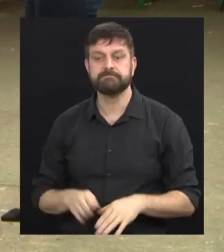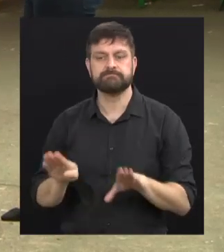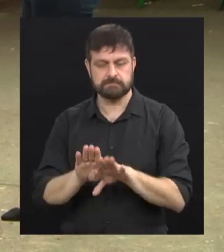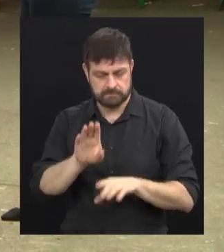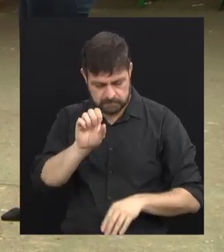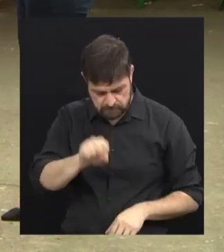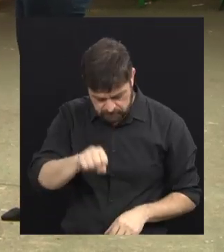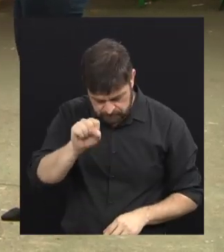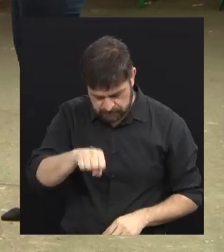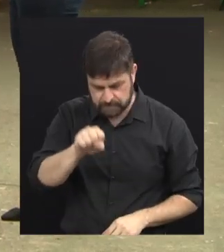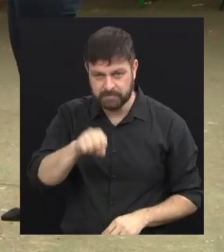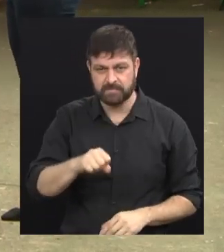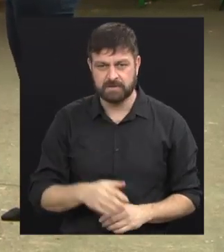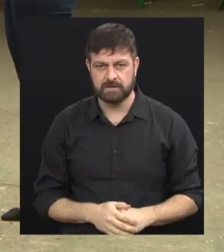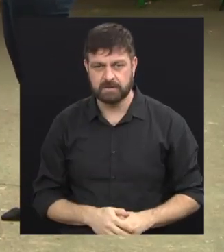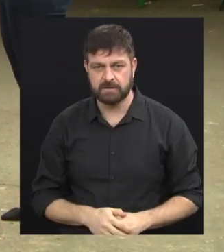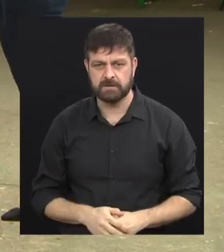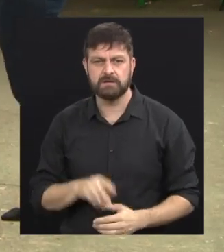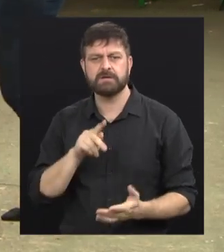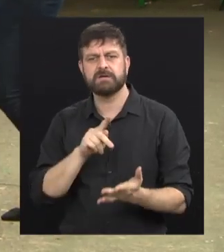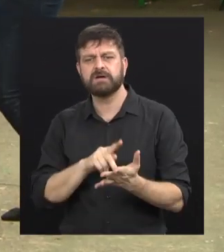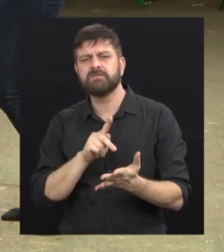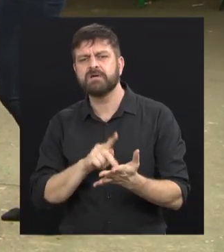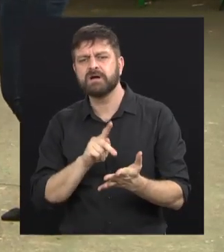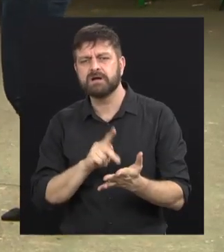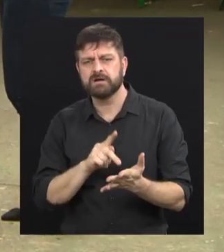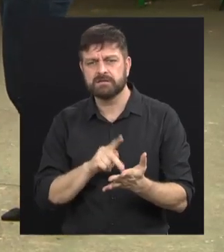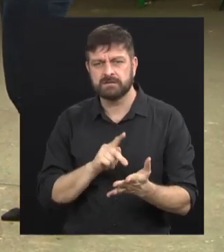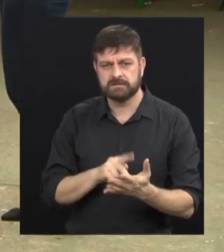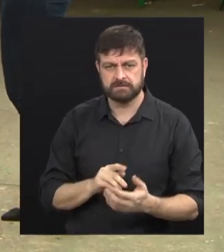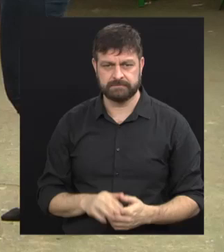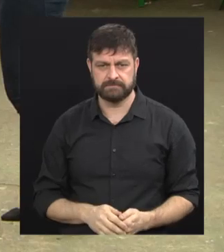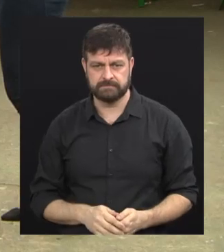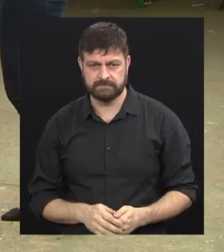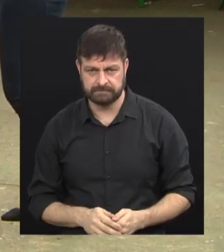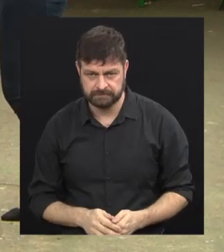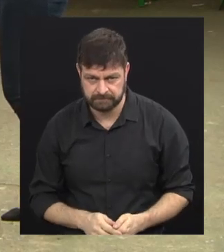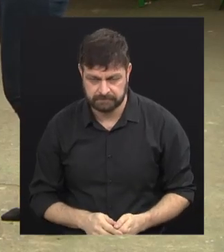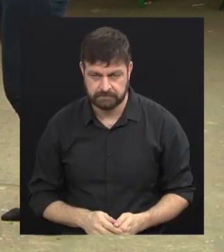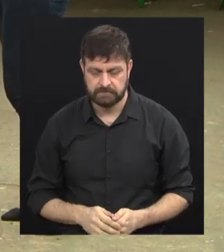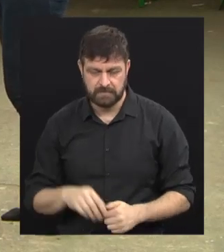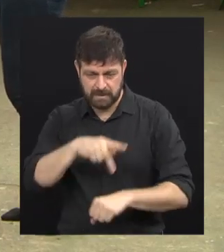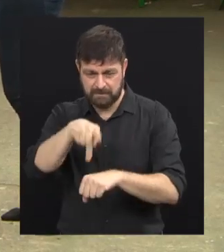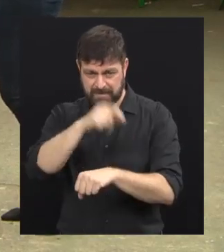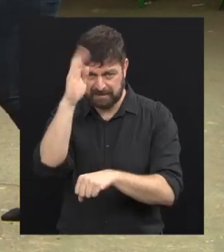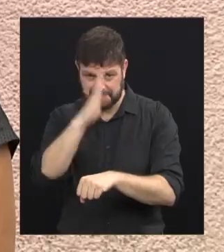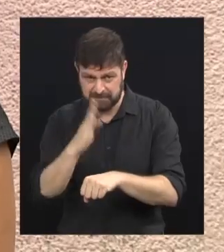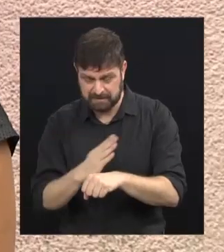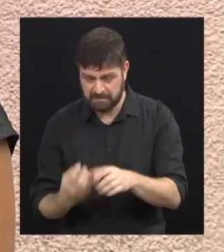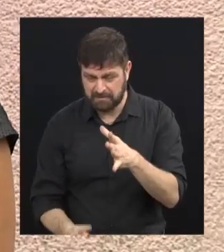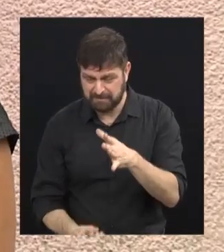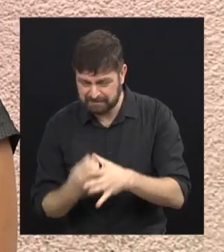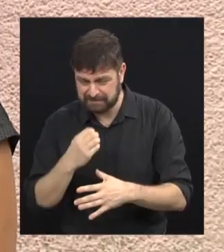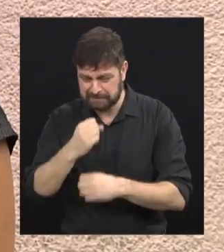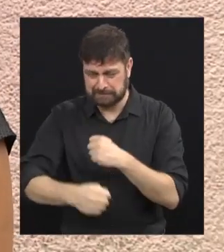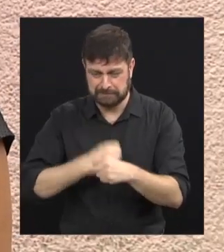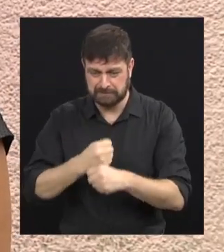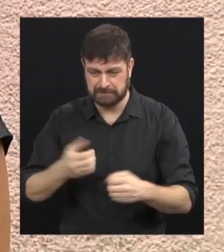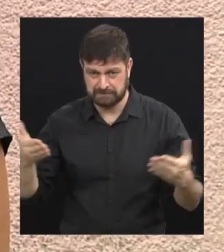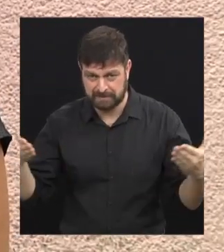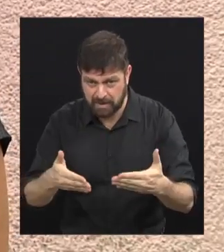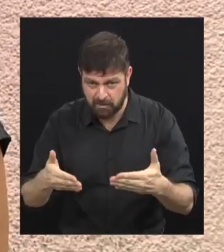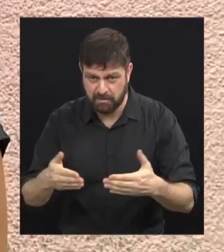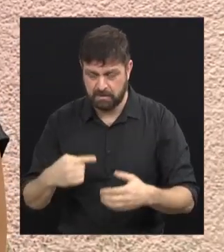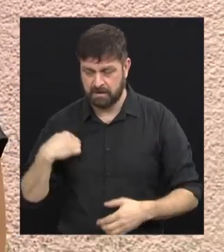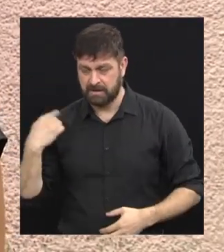Absolutamente. Porque, na verdade, até pela situação que o país passou esse ano, nós tivemos